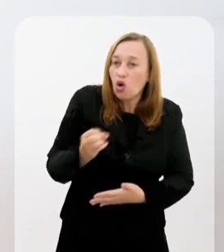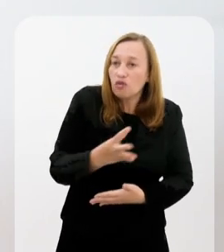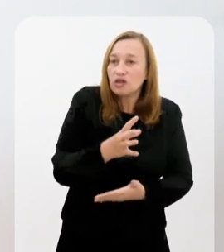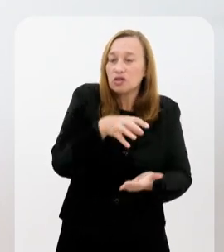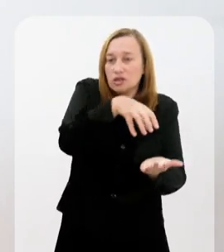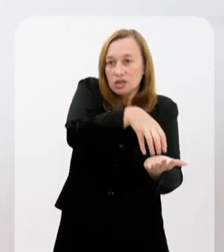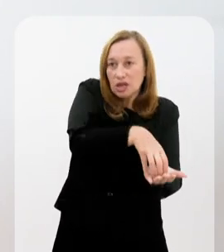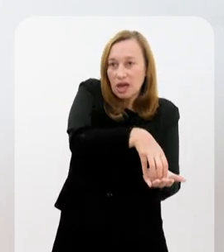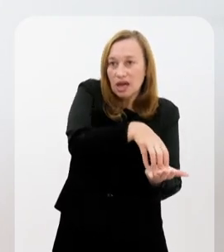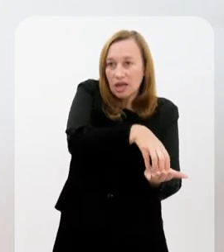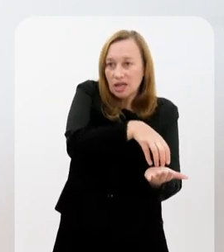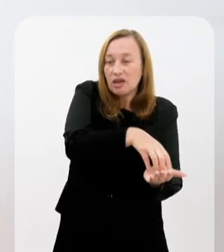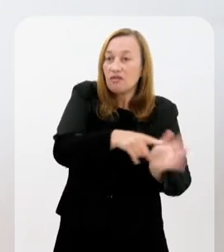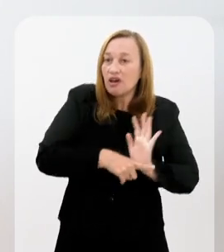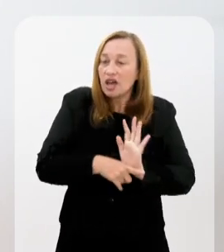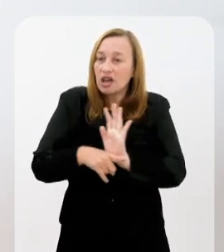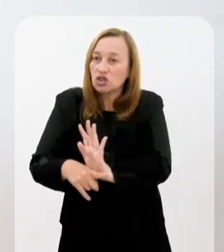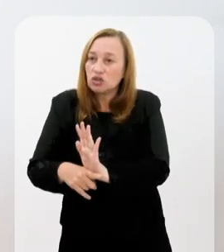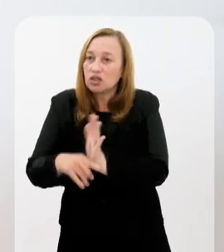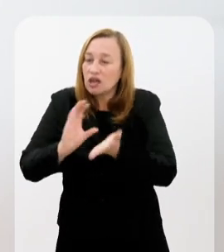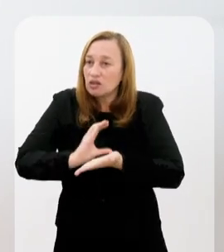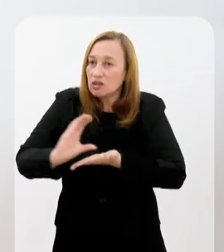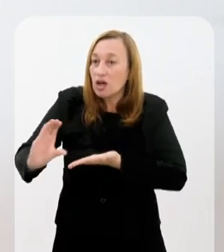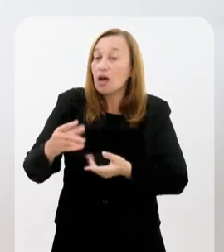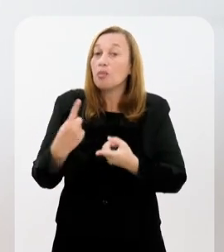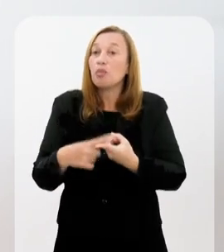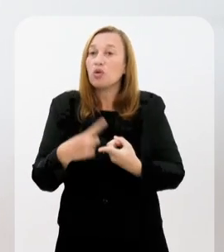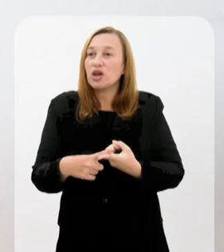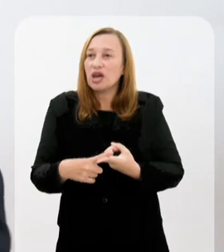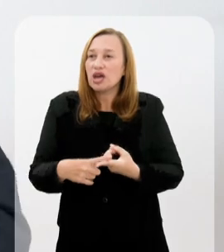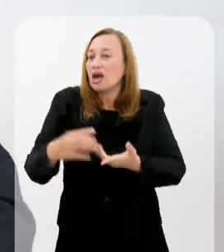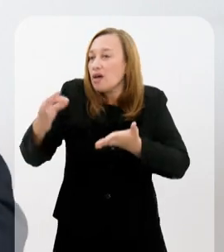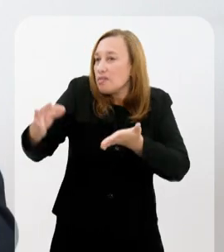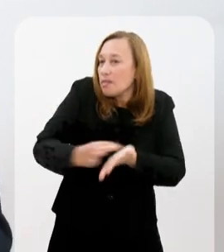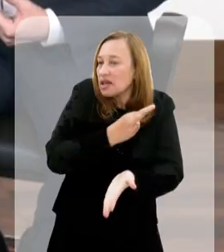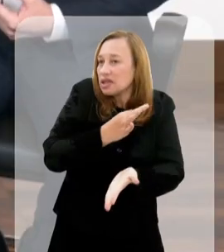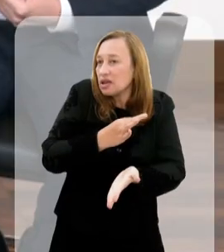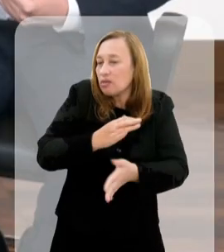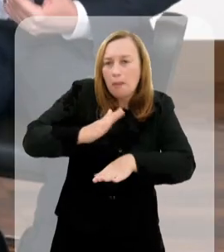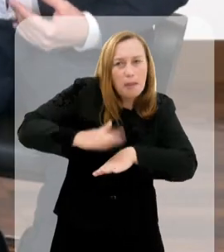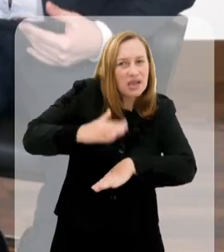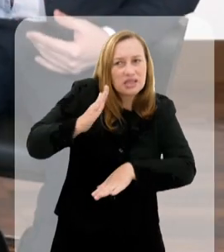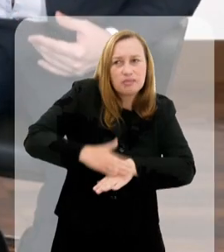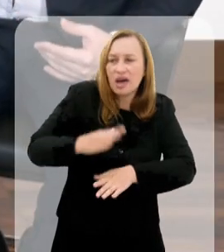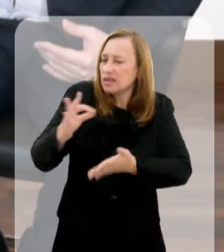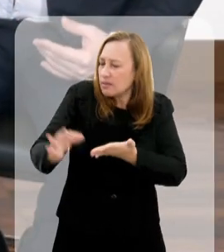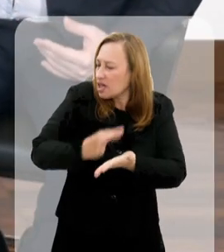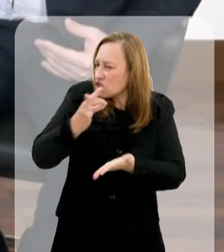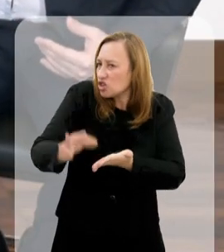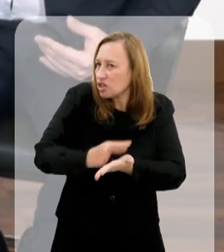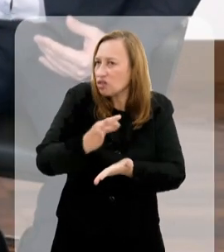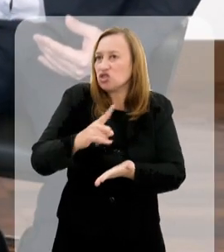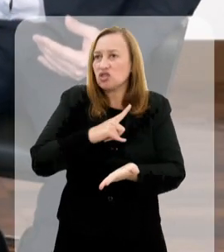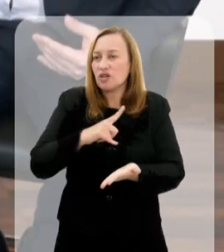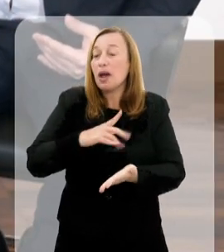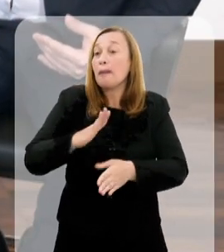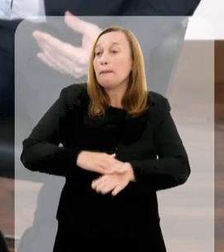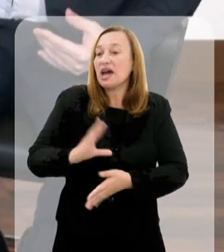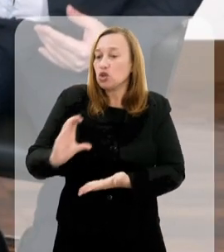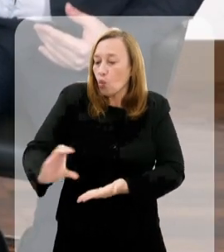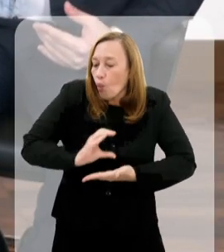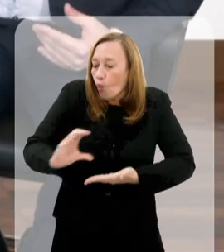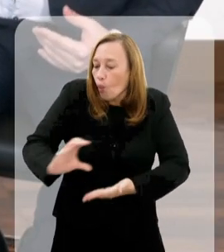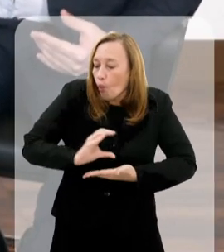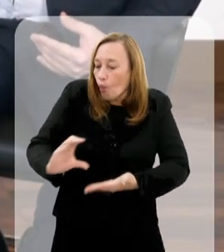para essas outras unidades. Por quê? Porque o orçamento da rede federal é feito de matrículas. Então, quanto mais matrículas a gente tiver,